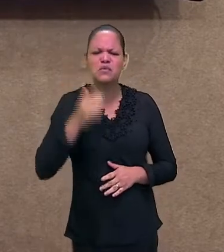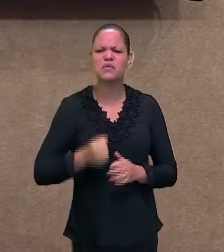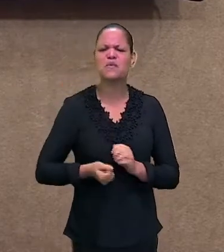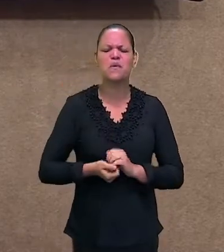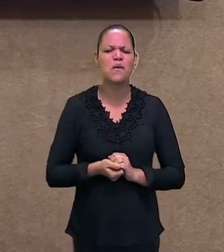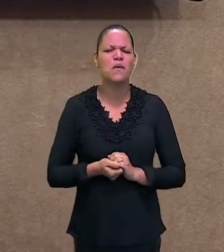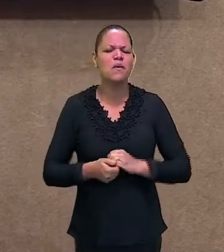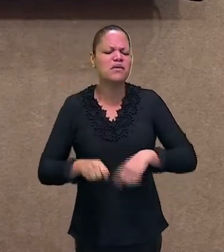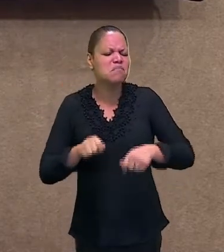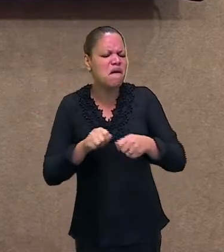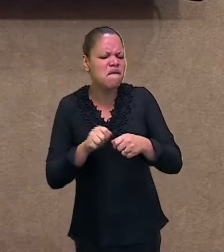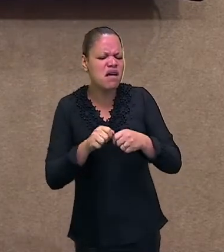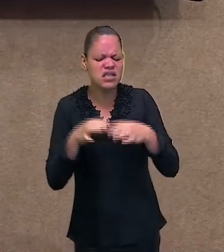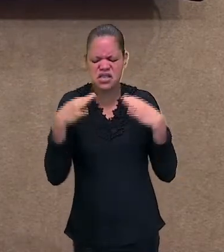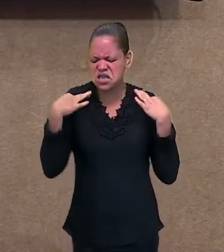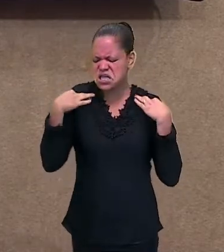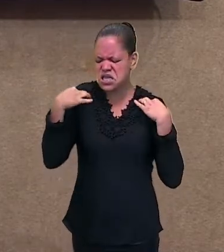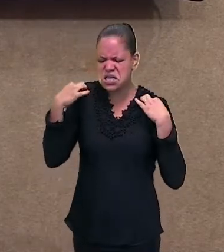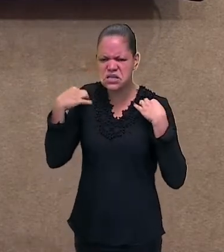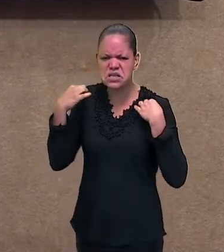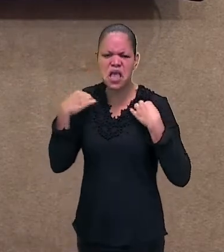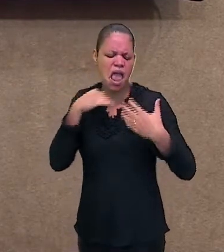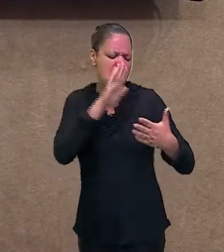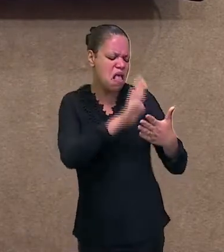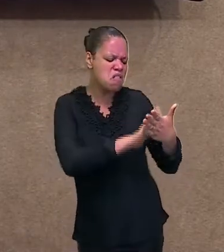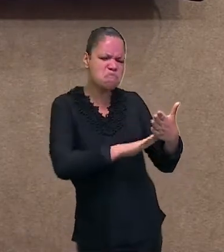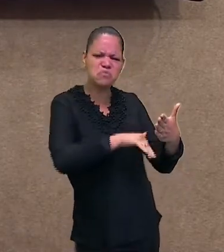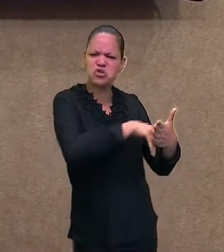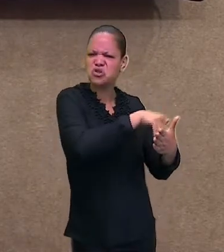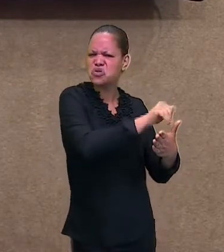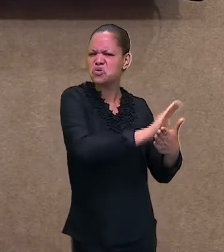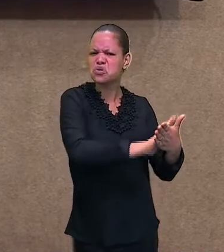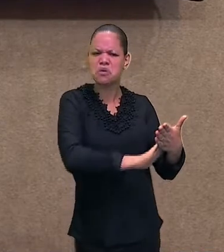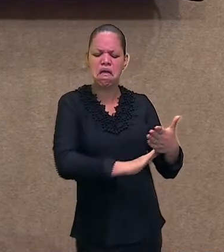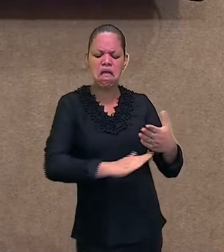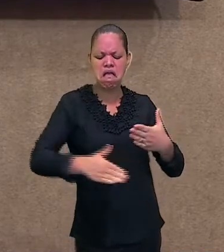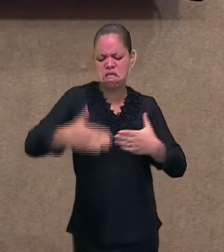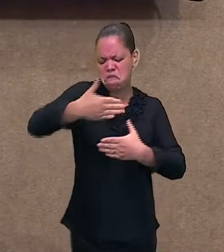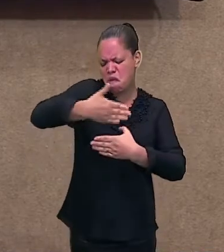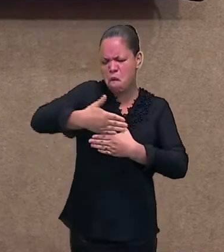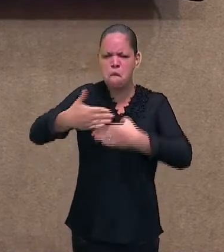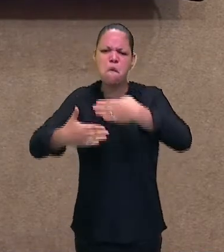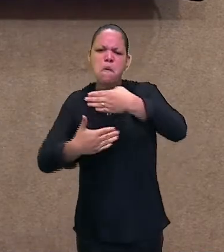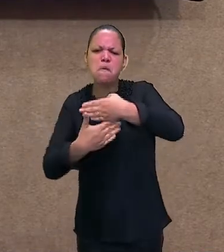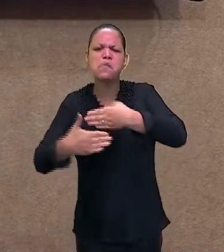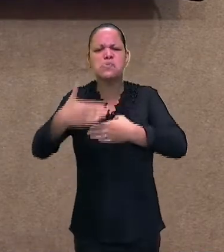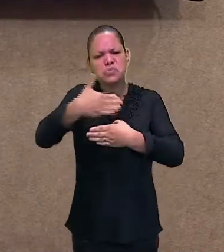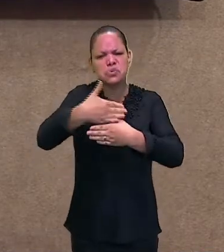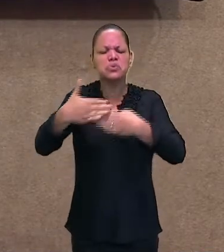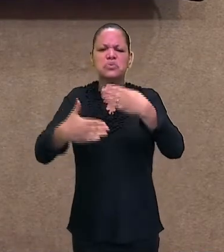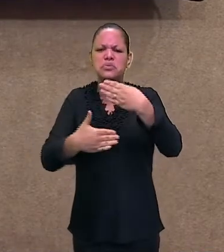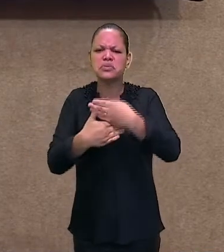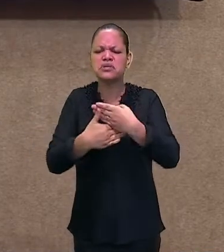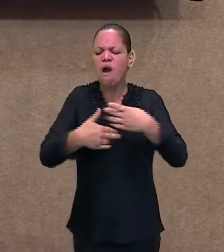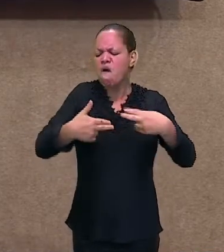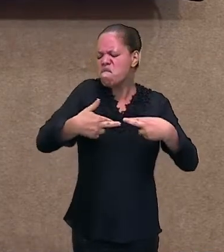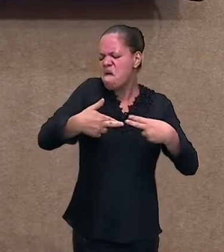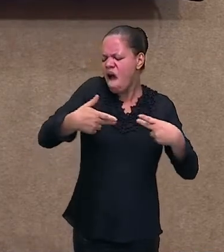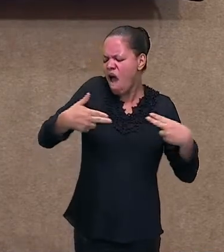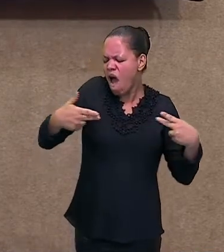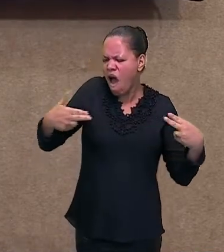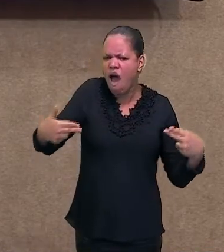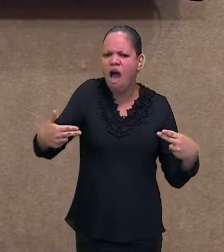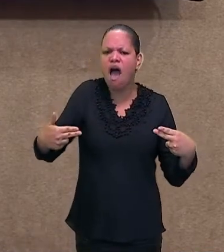árvore que foi muito utilizada até pra construção das terras deles, né? Então,